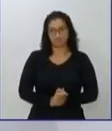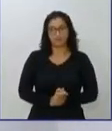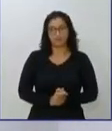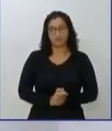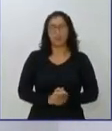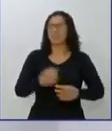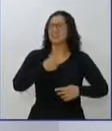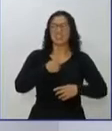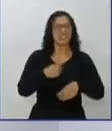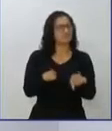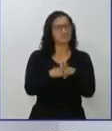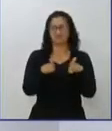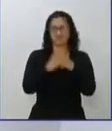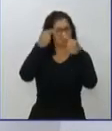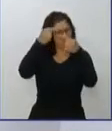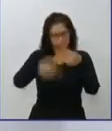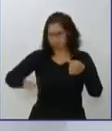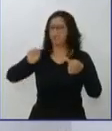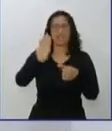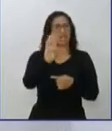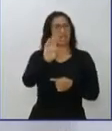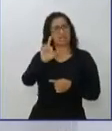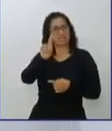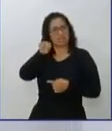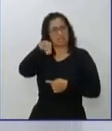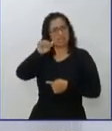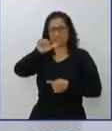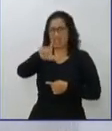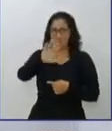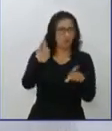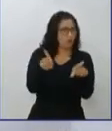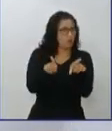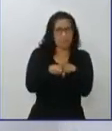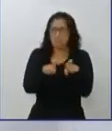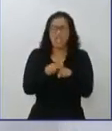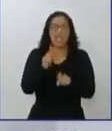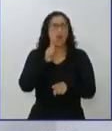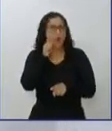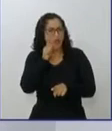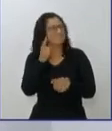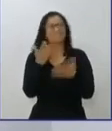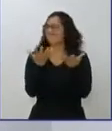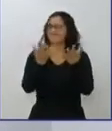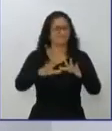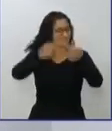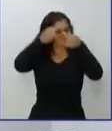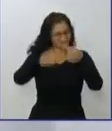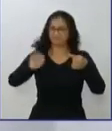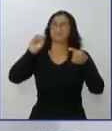com gestão Bernal, nem conheço ele, nem Gilmar Olarte. Nós estamos aqui construindo um novo projeto. Com relação à